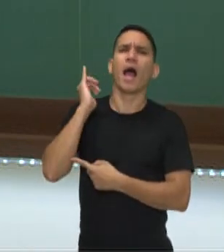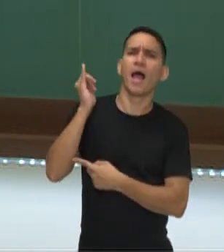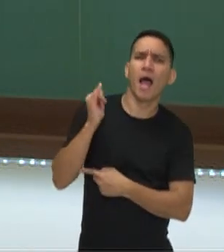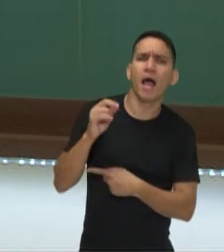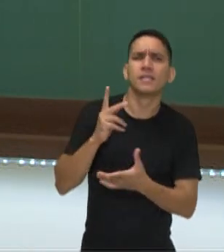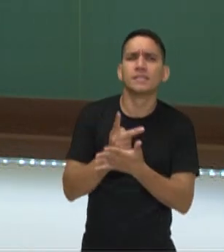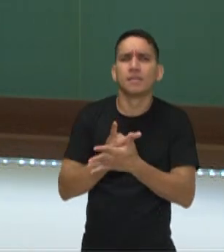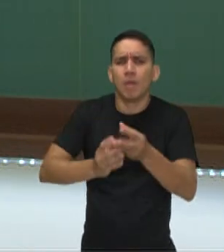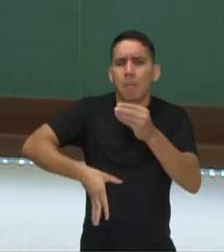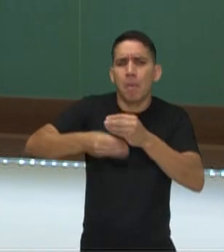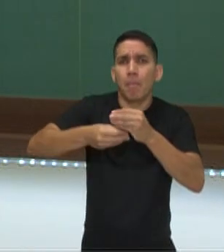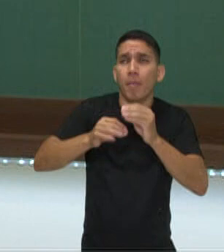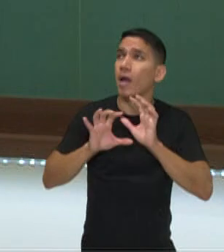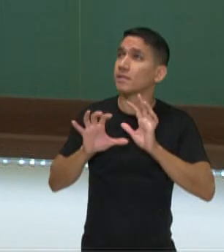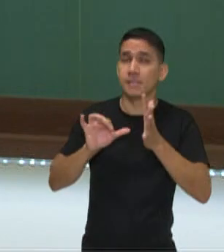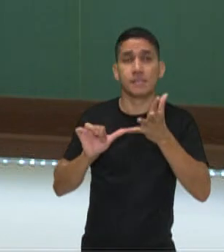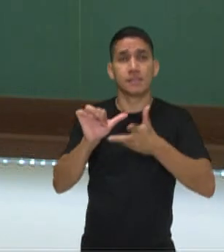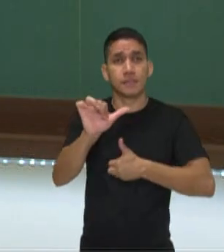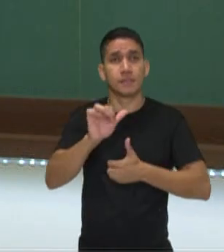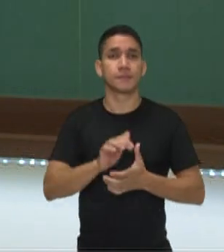se completa com isso.